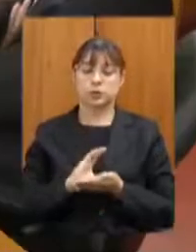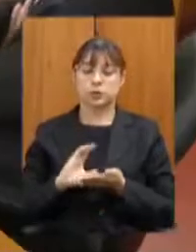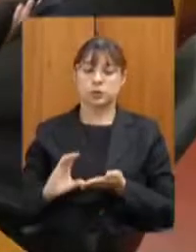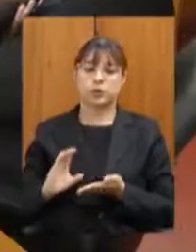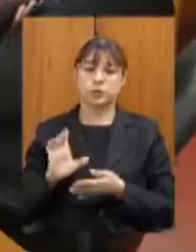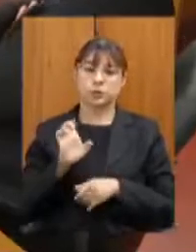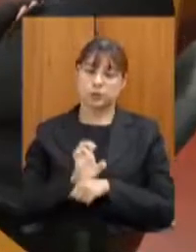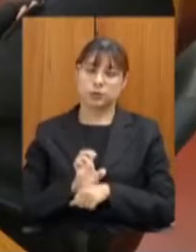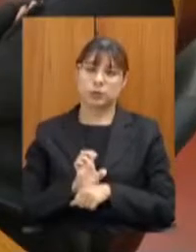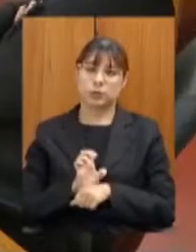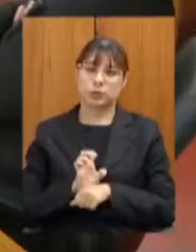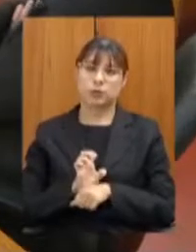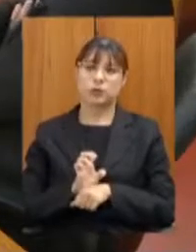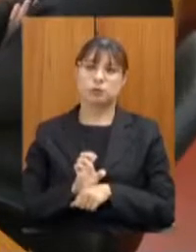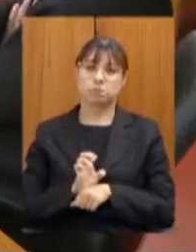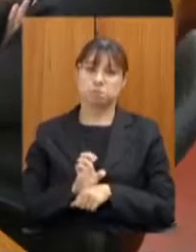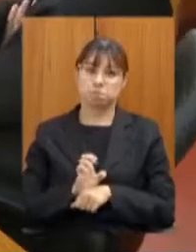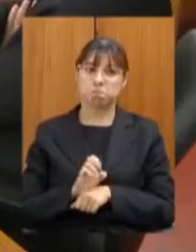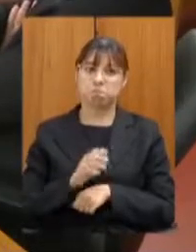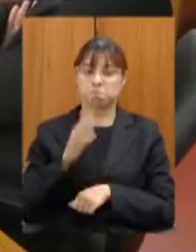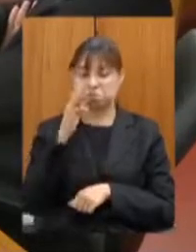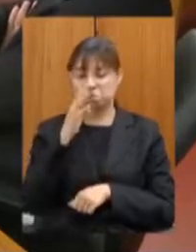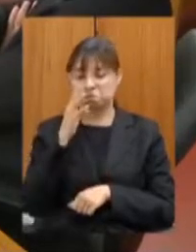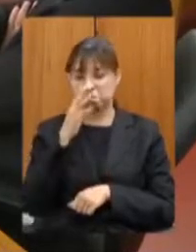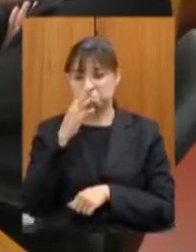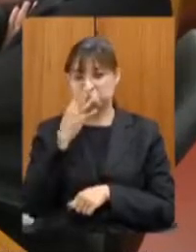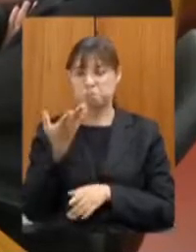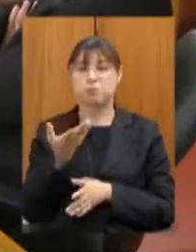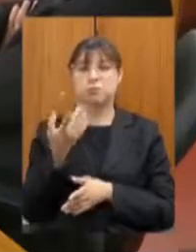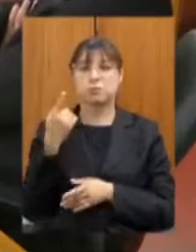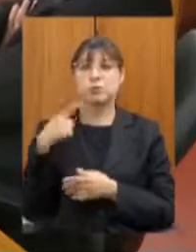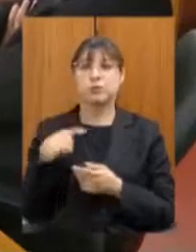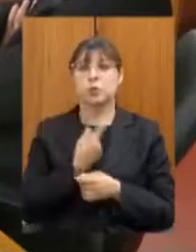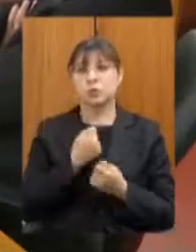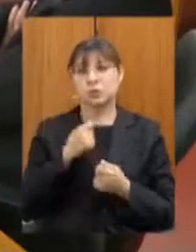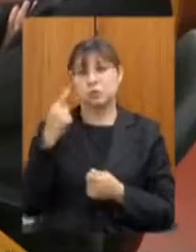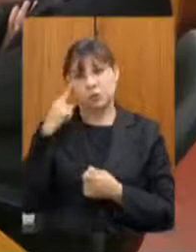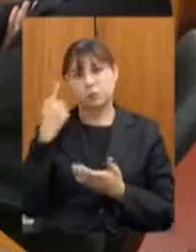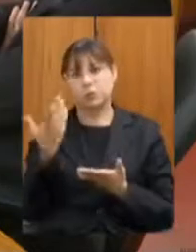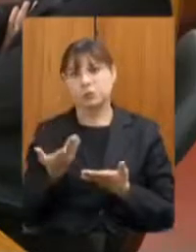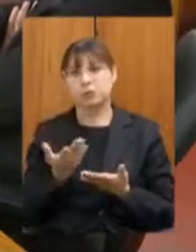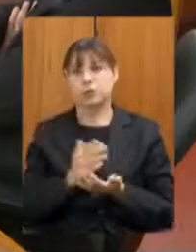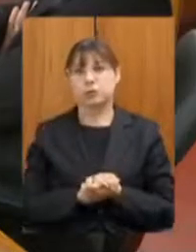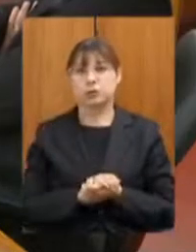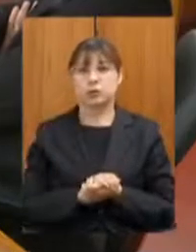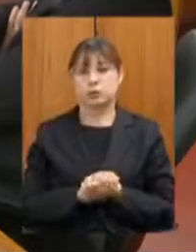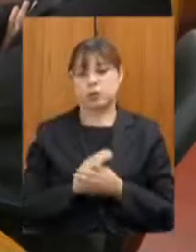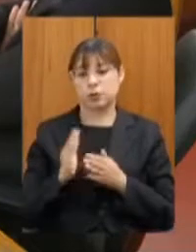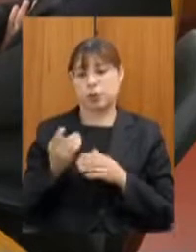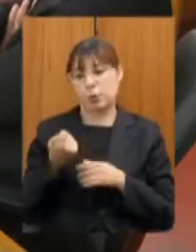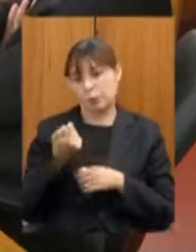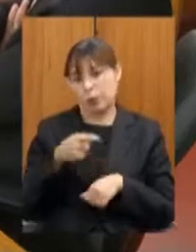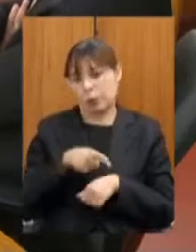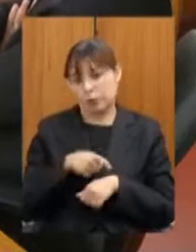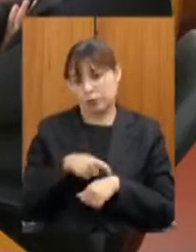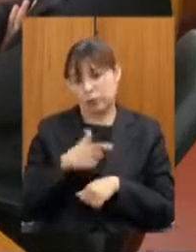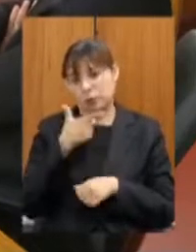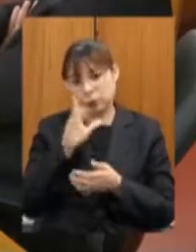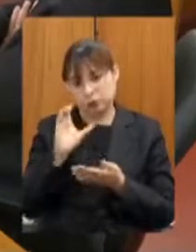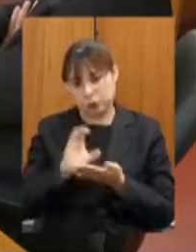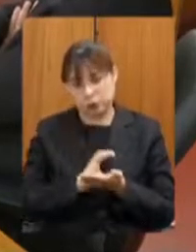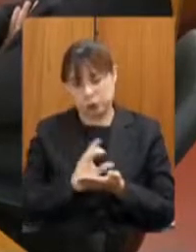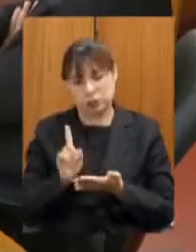É uma monstruosidade, lógico que a gente tem que trabalhar dentro de cenários, não se espera que no curto prazo todo esse dinheiro seja